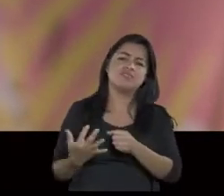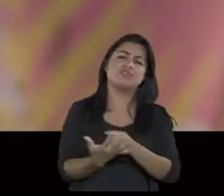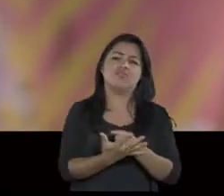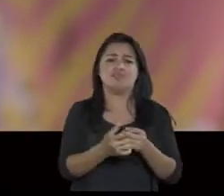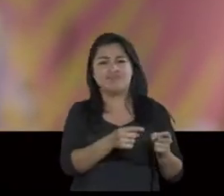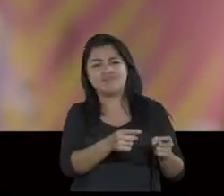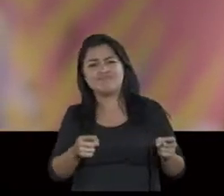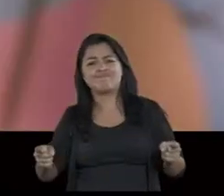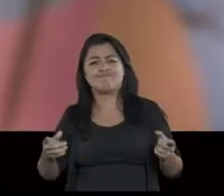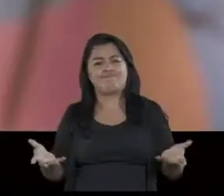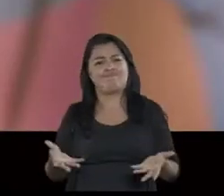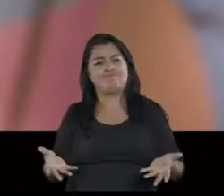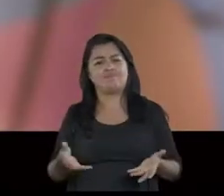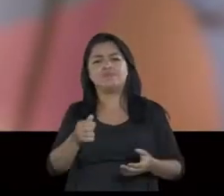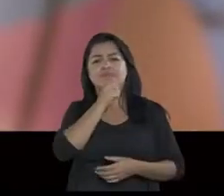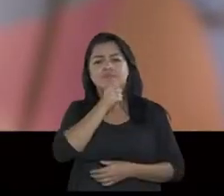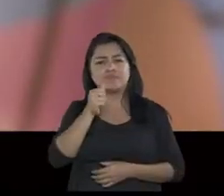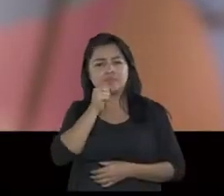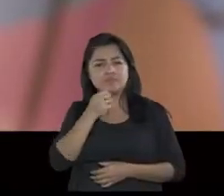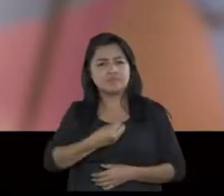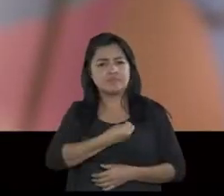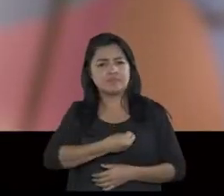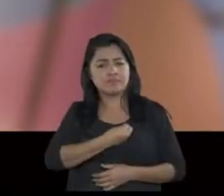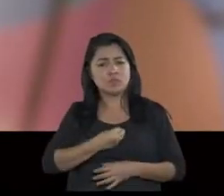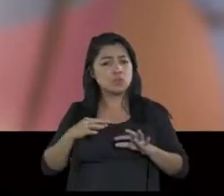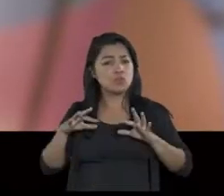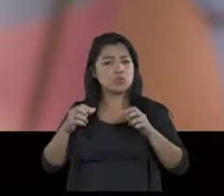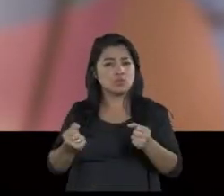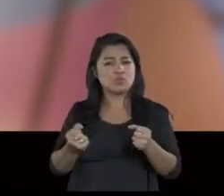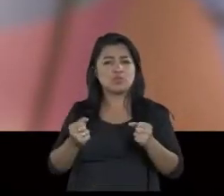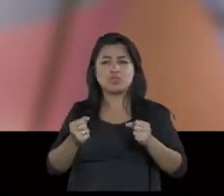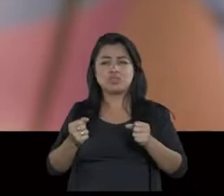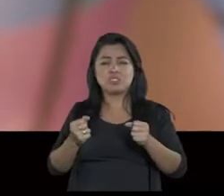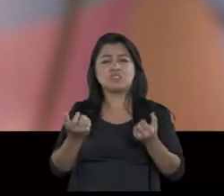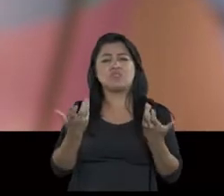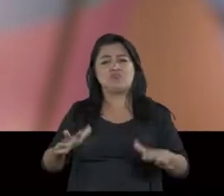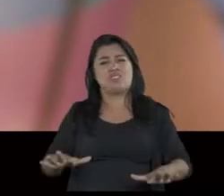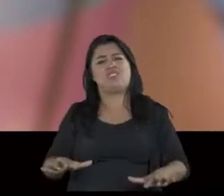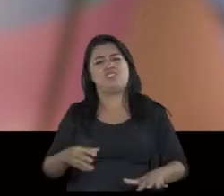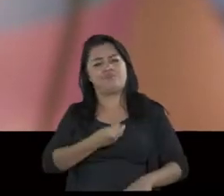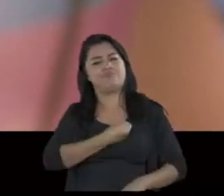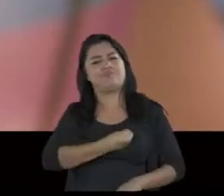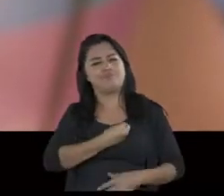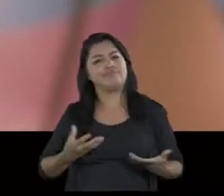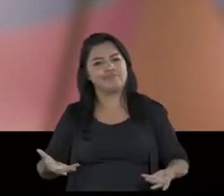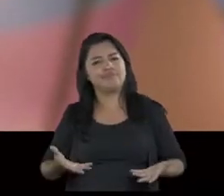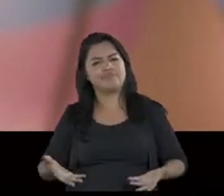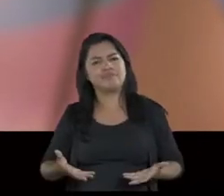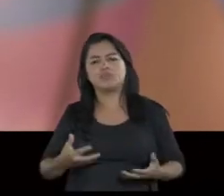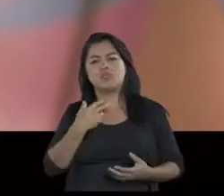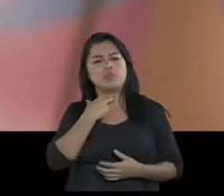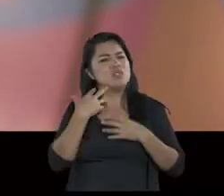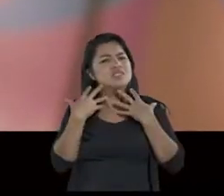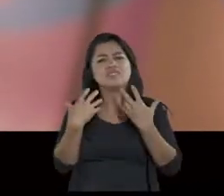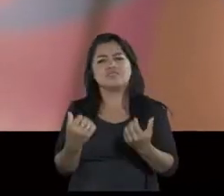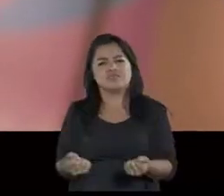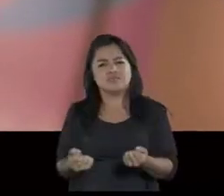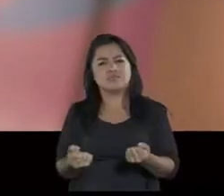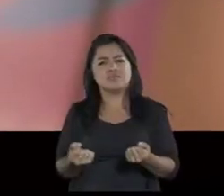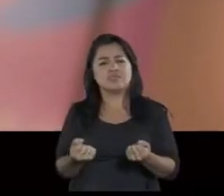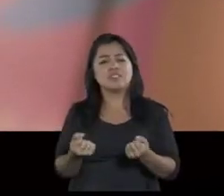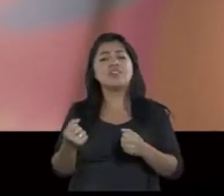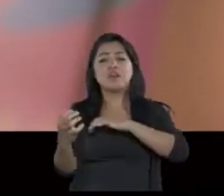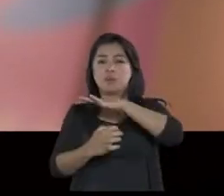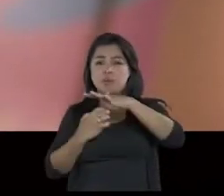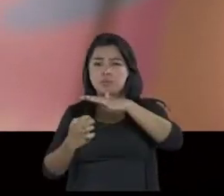meio a uma pandemia. Macapá está vivendo tudo o que nenhum de nós gostaríamos de estar vivendo. É inaceitável